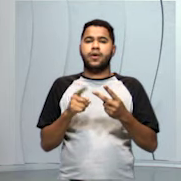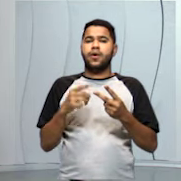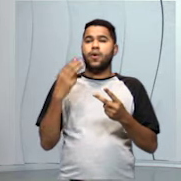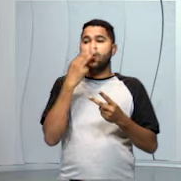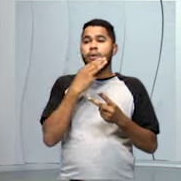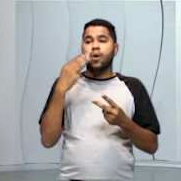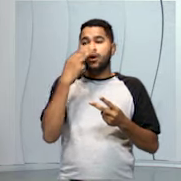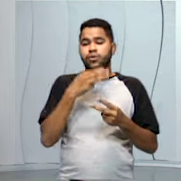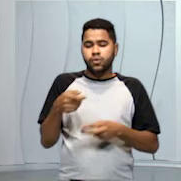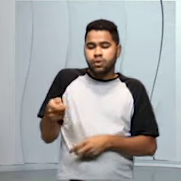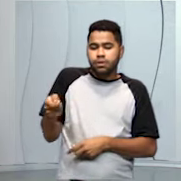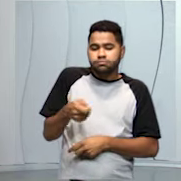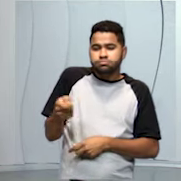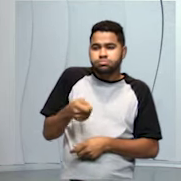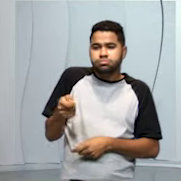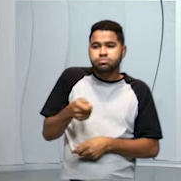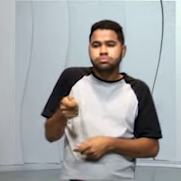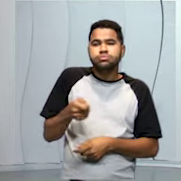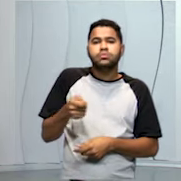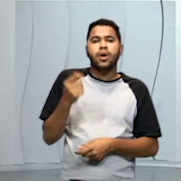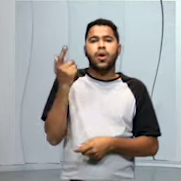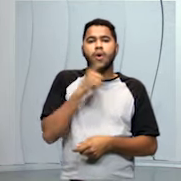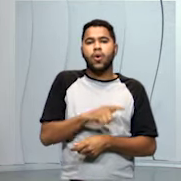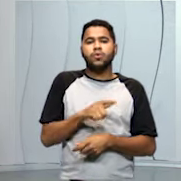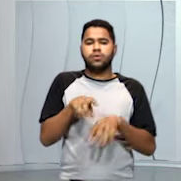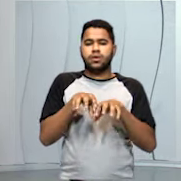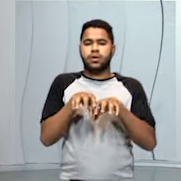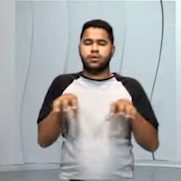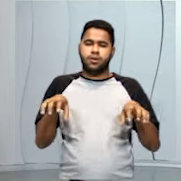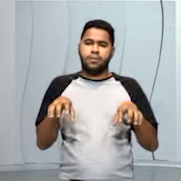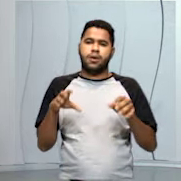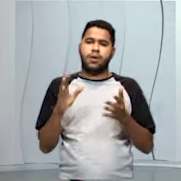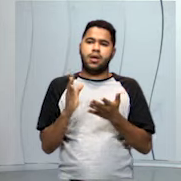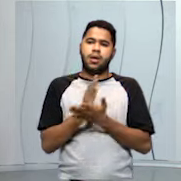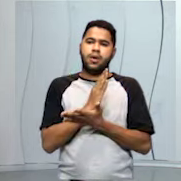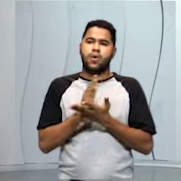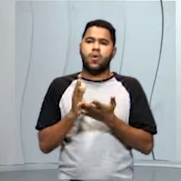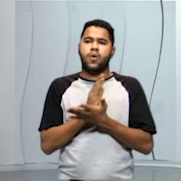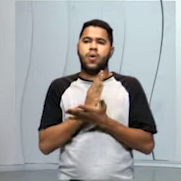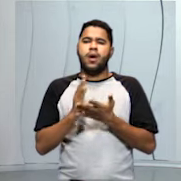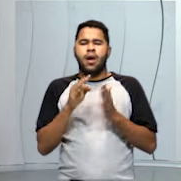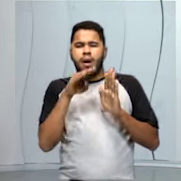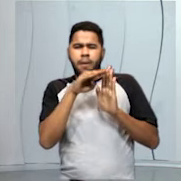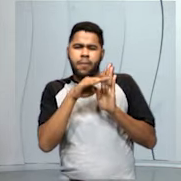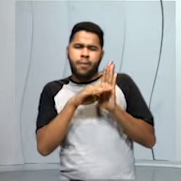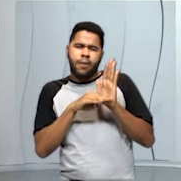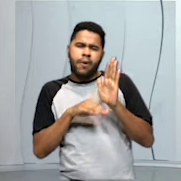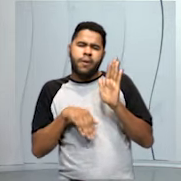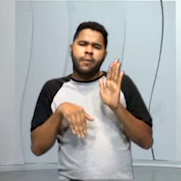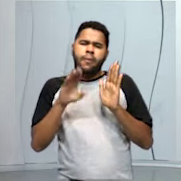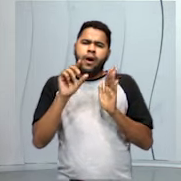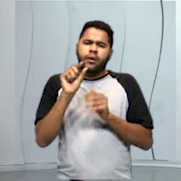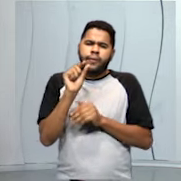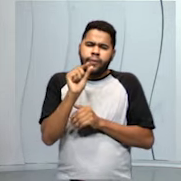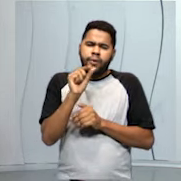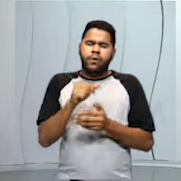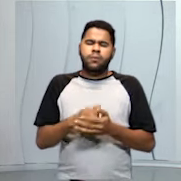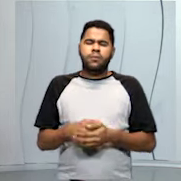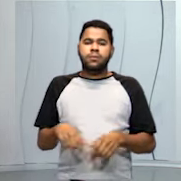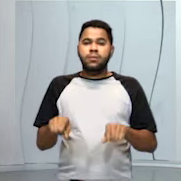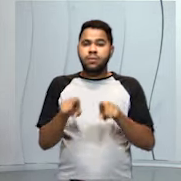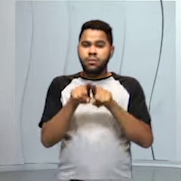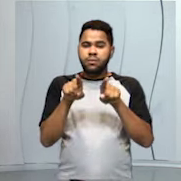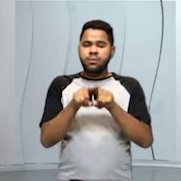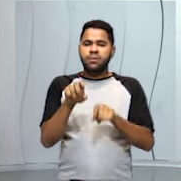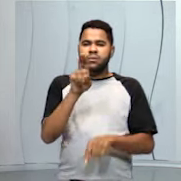para que a gente consiga separar alguns elementos que são mais grosseiros. Também